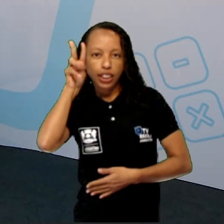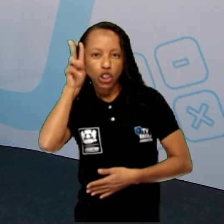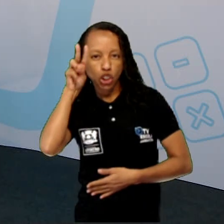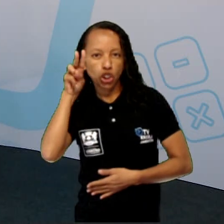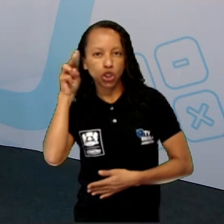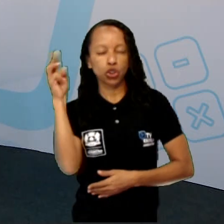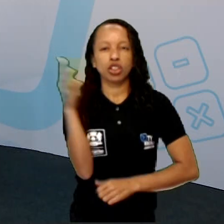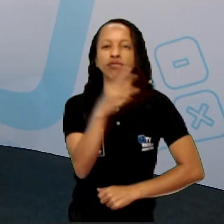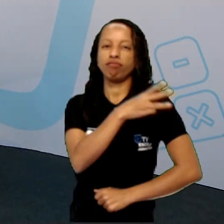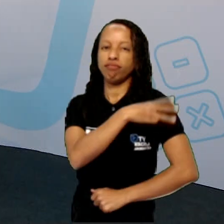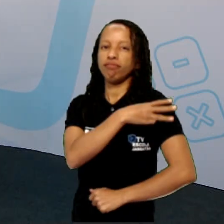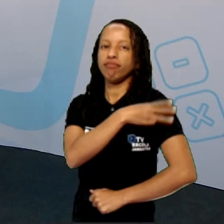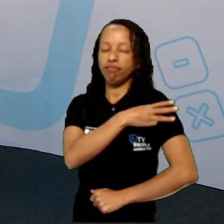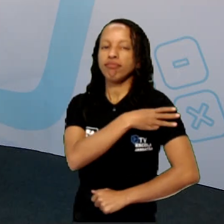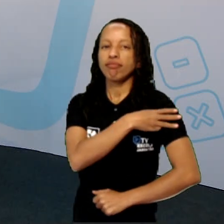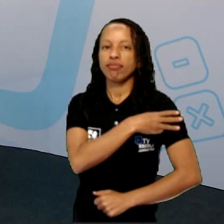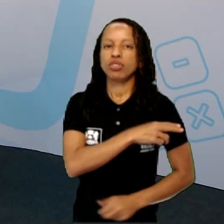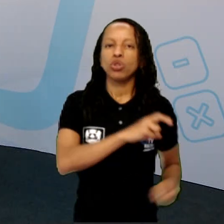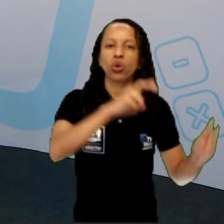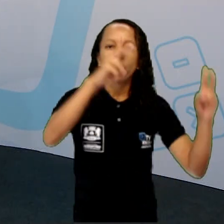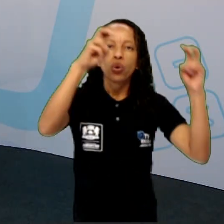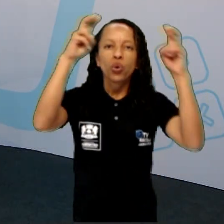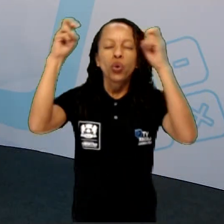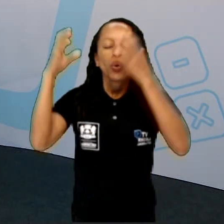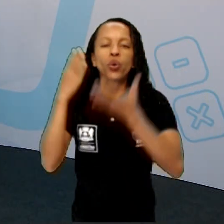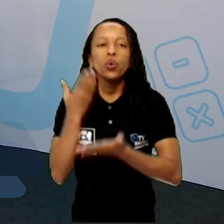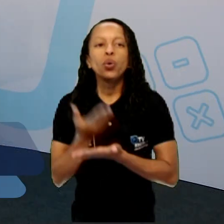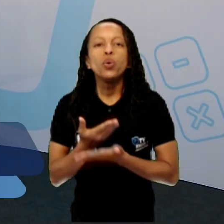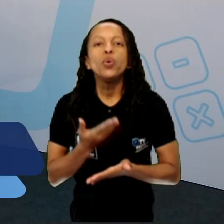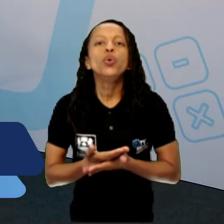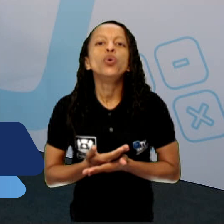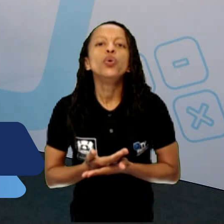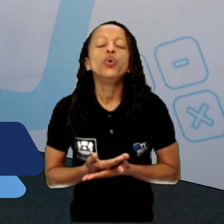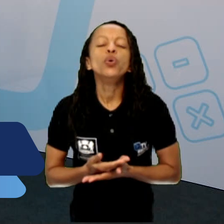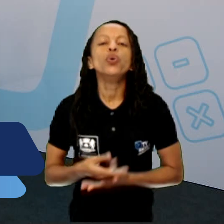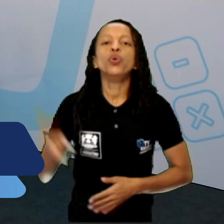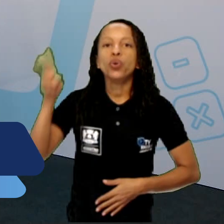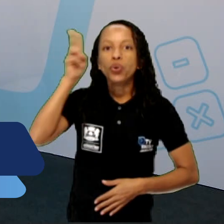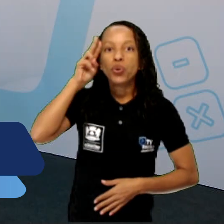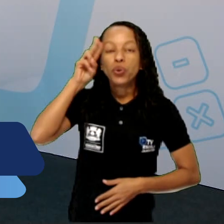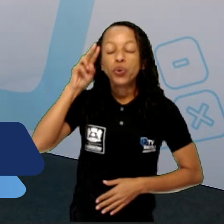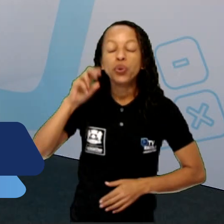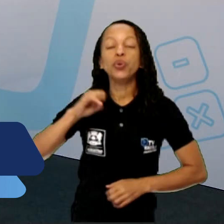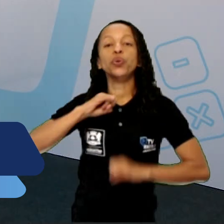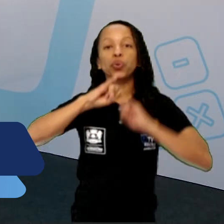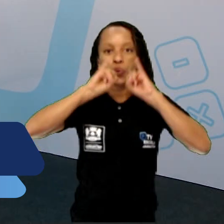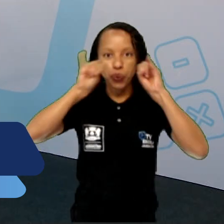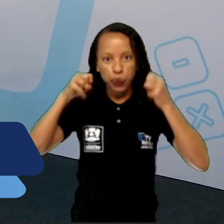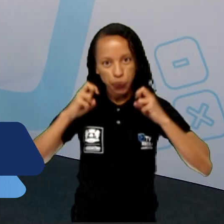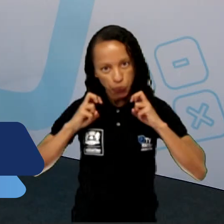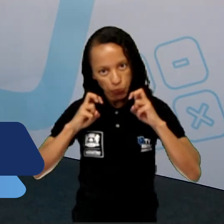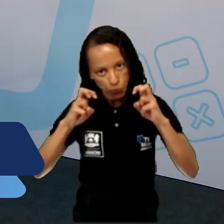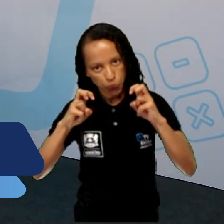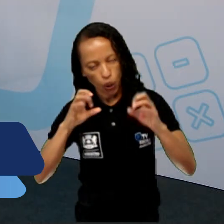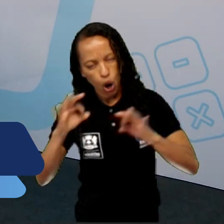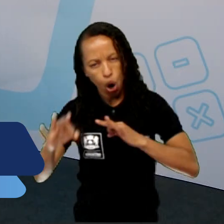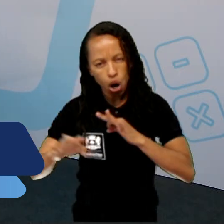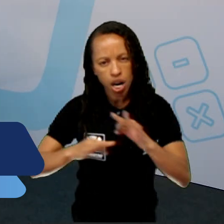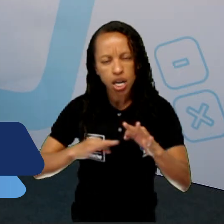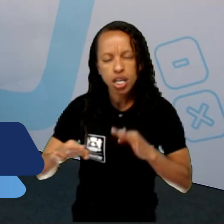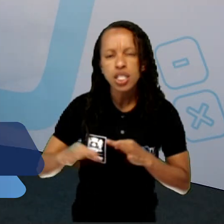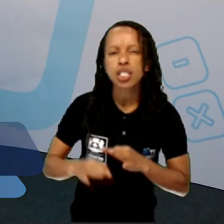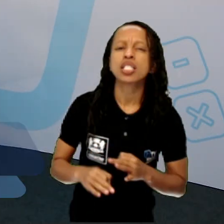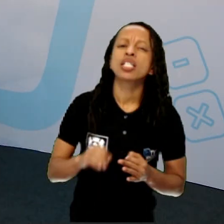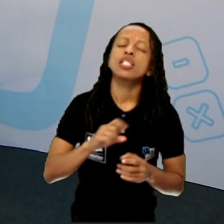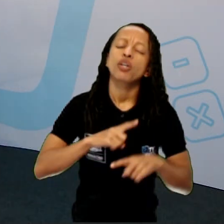para o terceiro ano. E o tema dessa aula é a história de Jabuatão. Prepara aí teu papel, tua